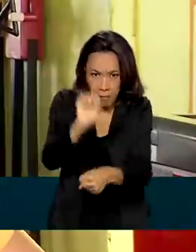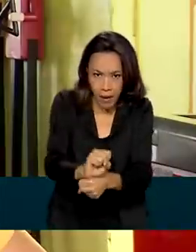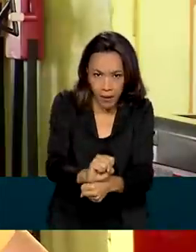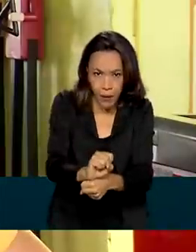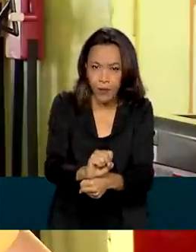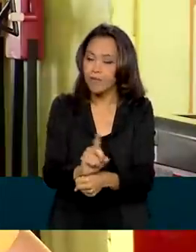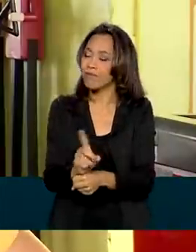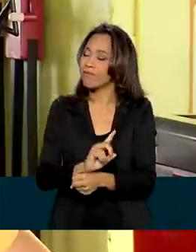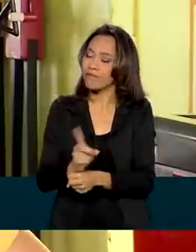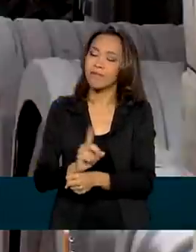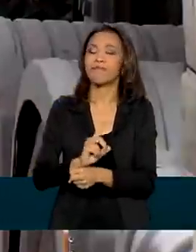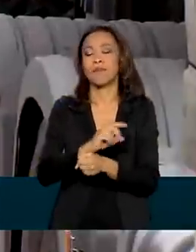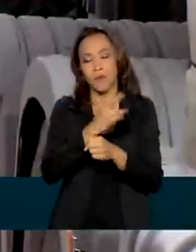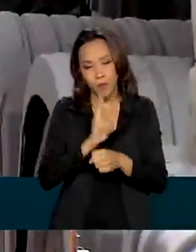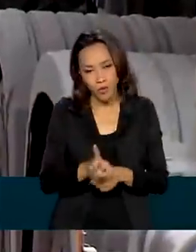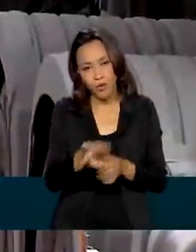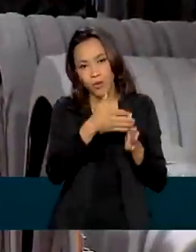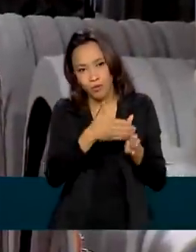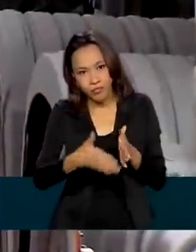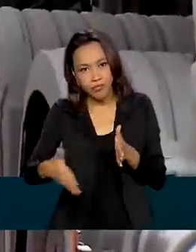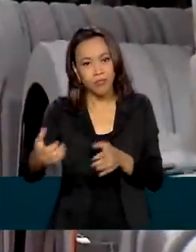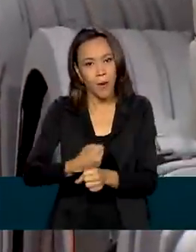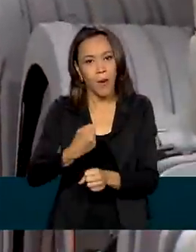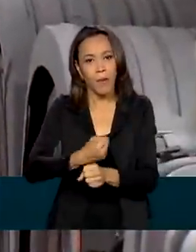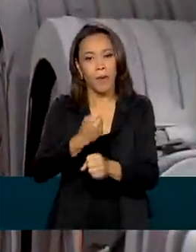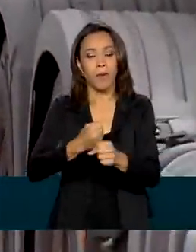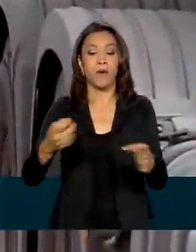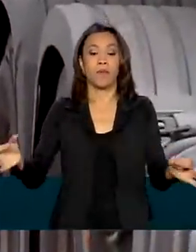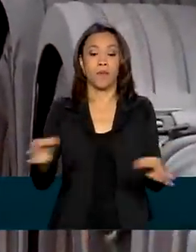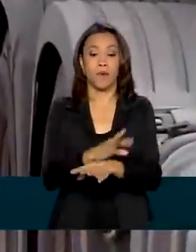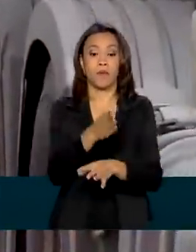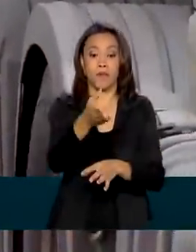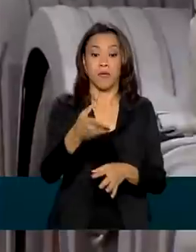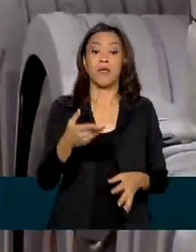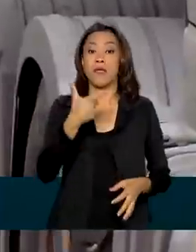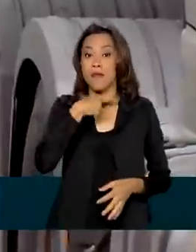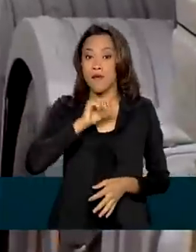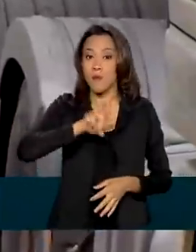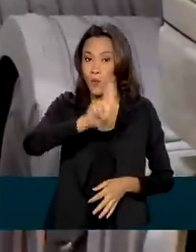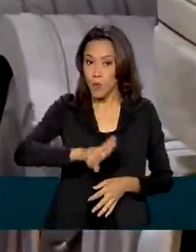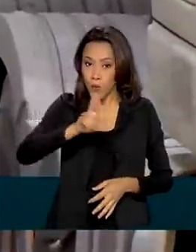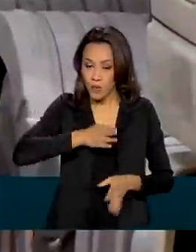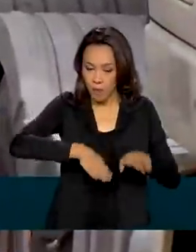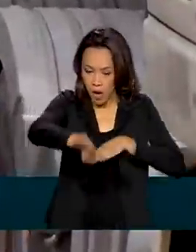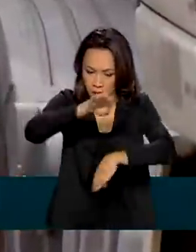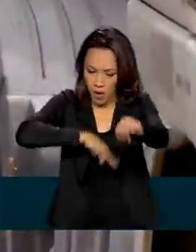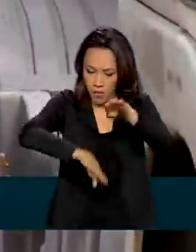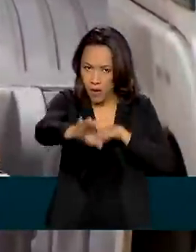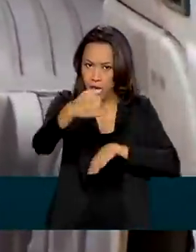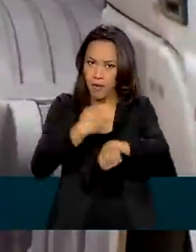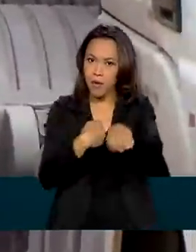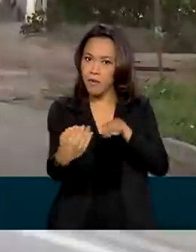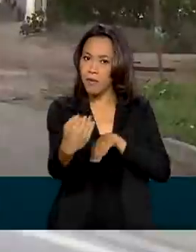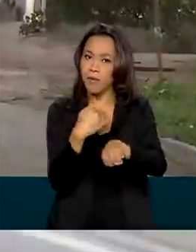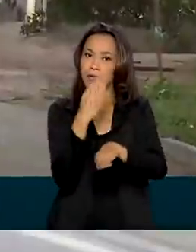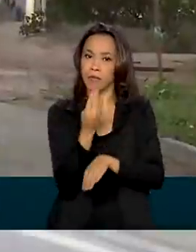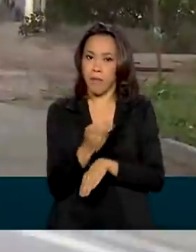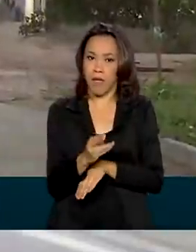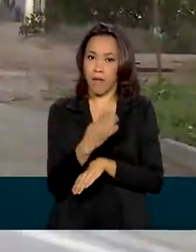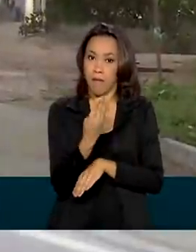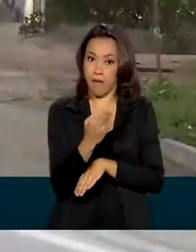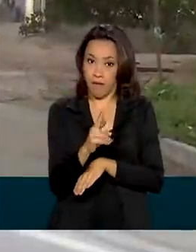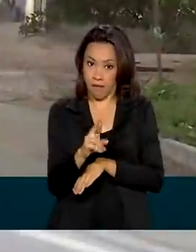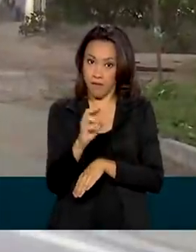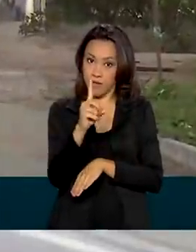Continuou sendo executada. Para quem trafega constantemente pela BR-101, como o caminhoneiro Jean Silvio, a